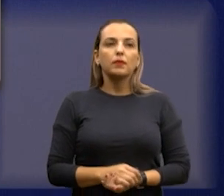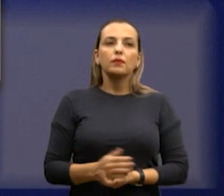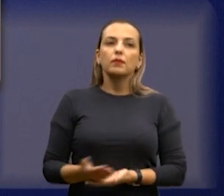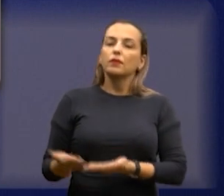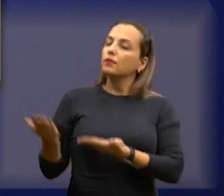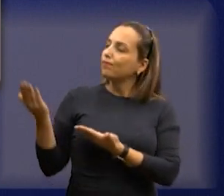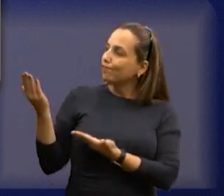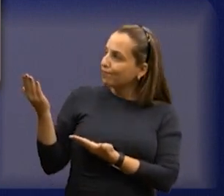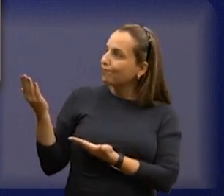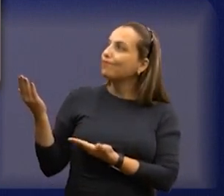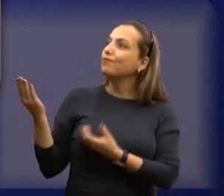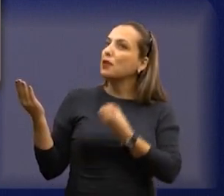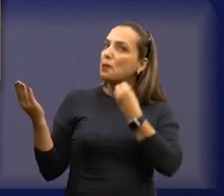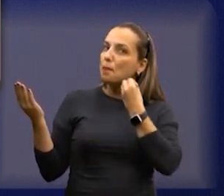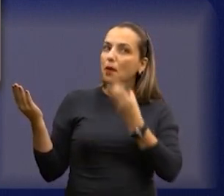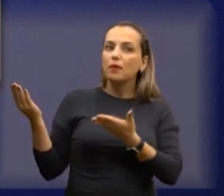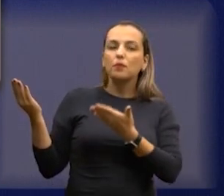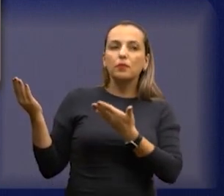olha aí, João Clemente,